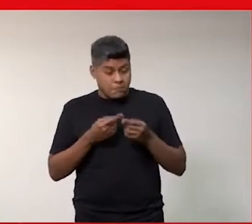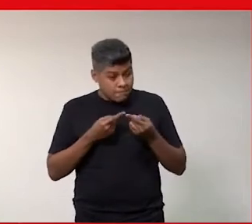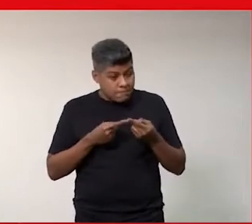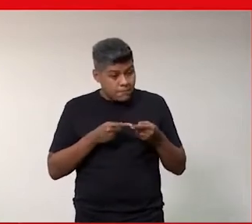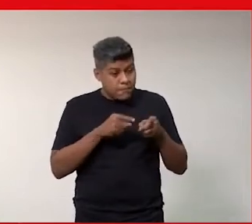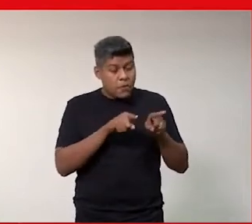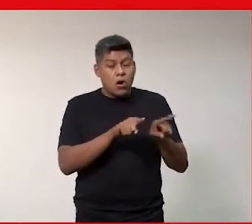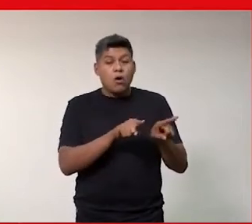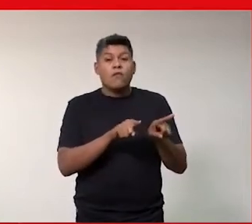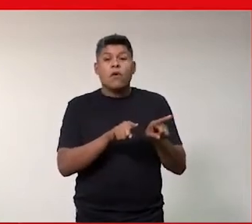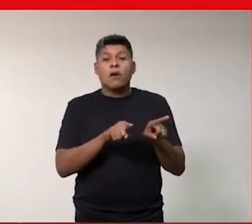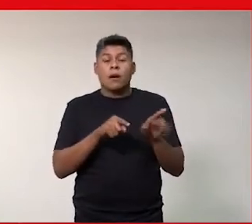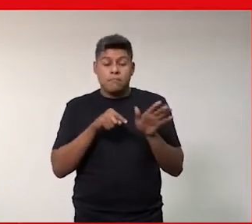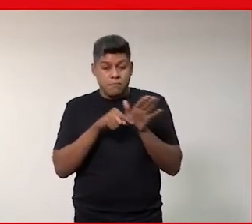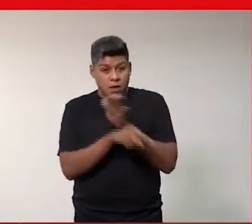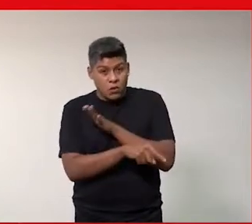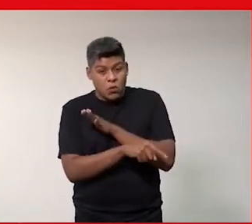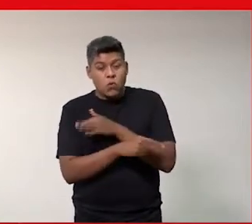acordo com o que foi discutido